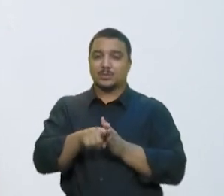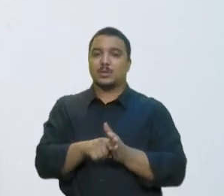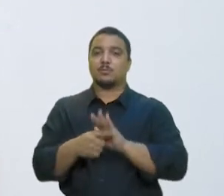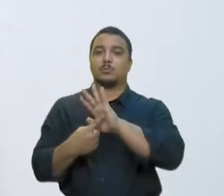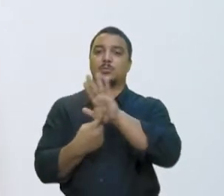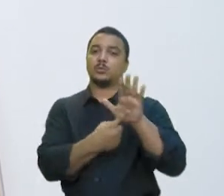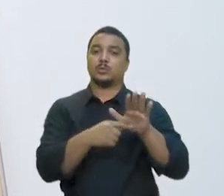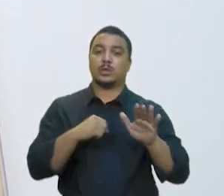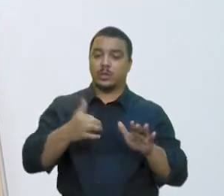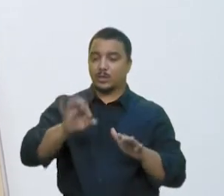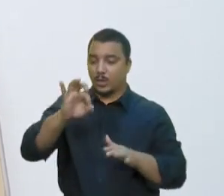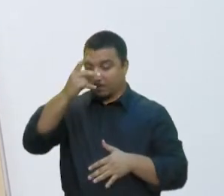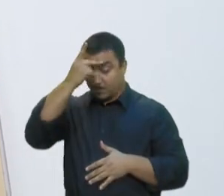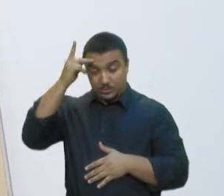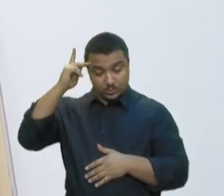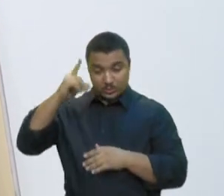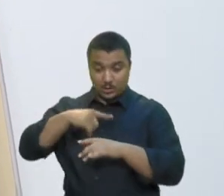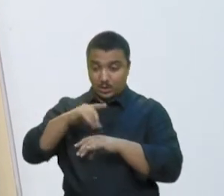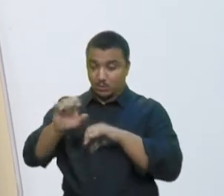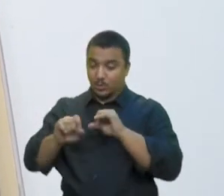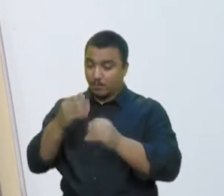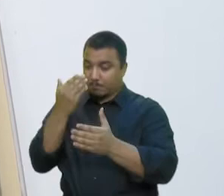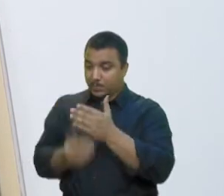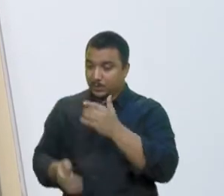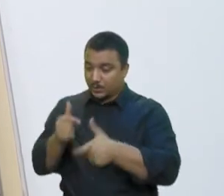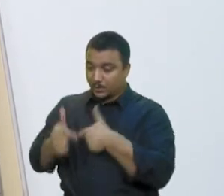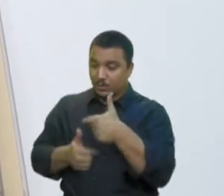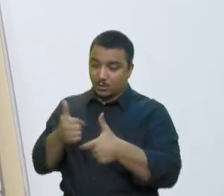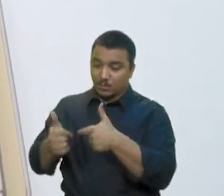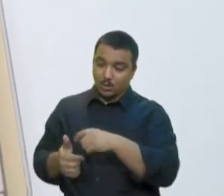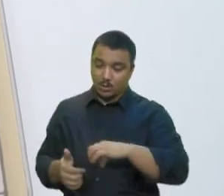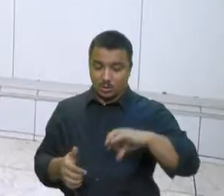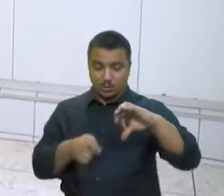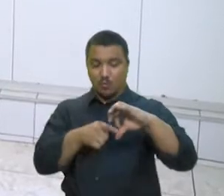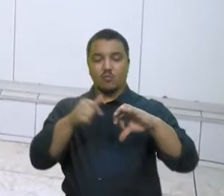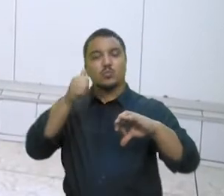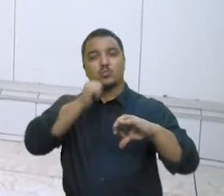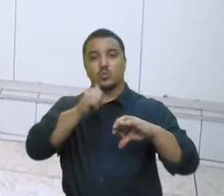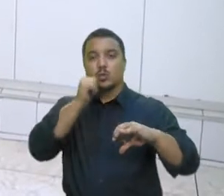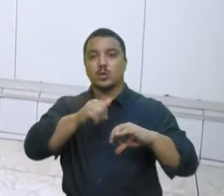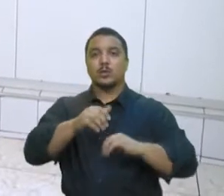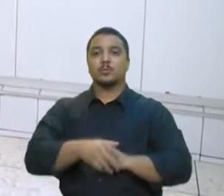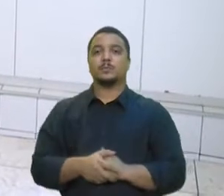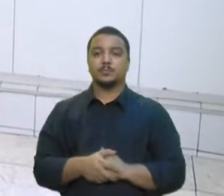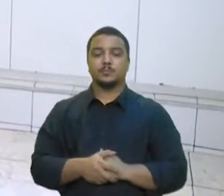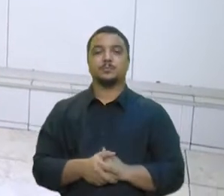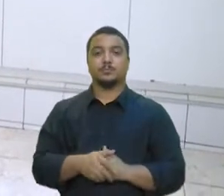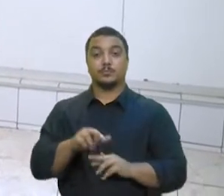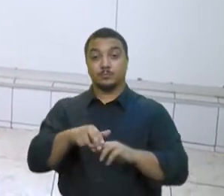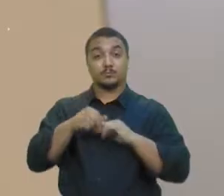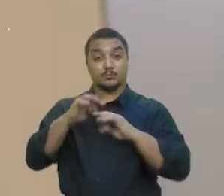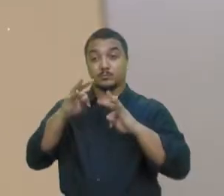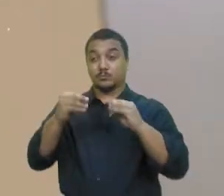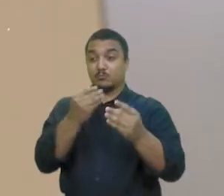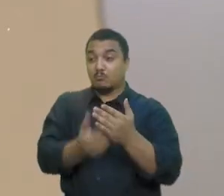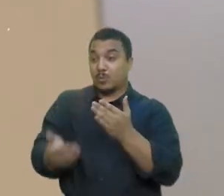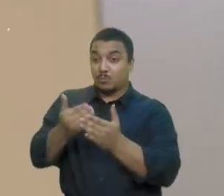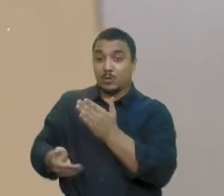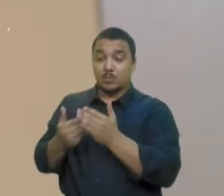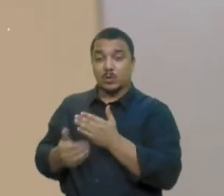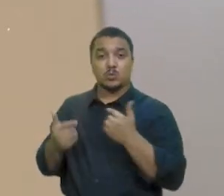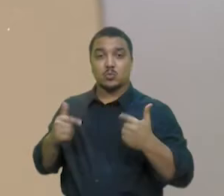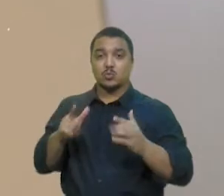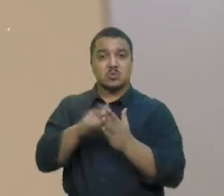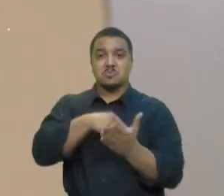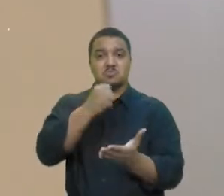trabalhadores domésticos que perdem seus postos de trabalho, 9 são mulheres. Todas as perdas foram de mulheres que não tinham a carteira